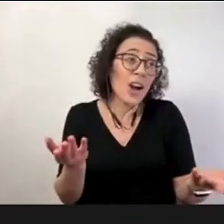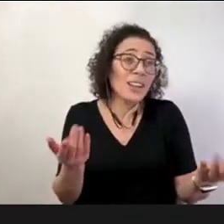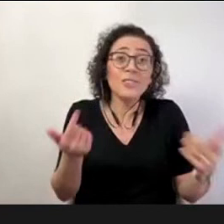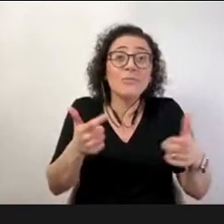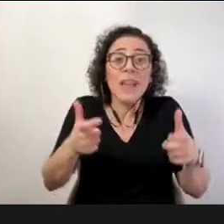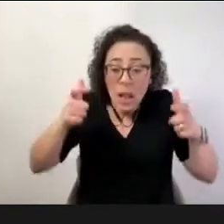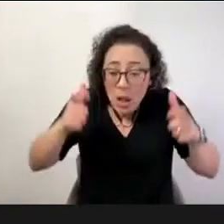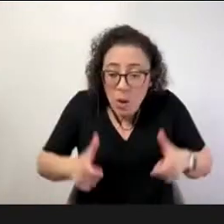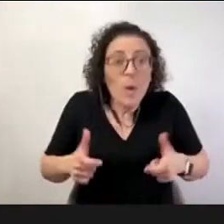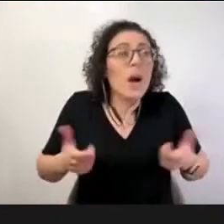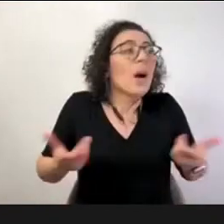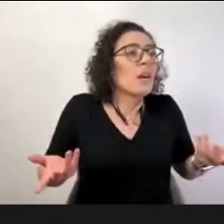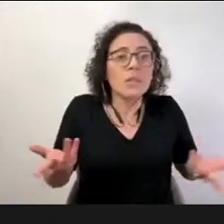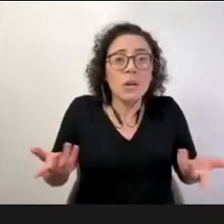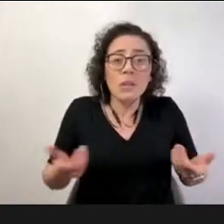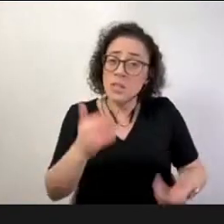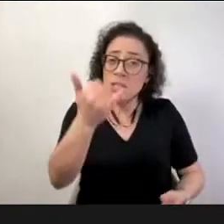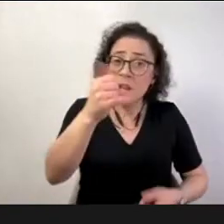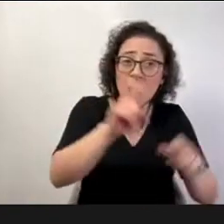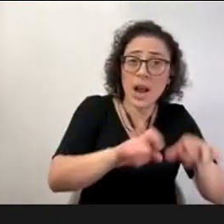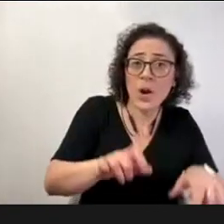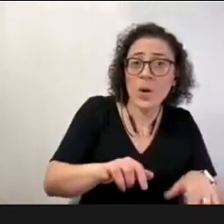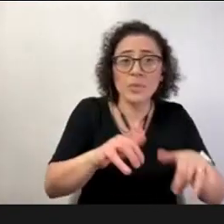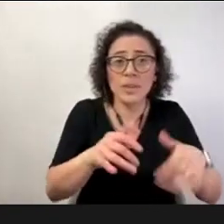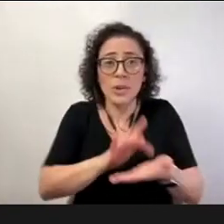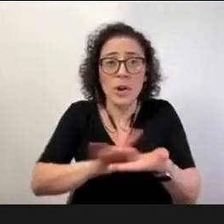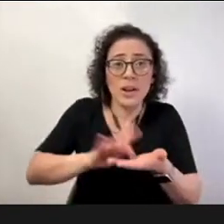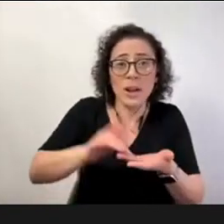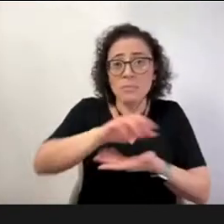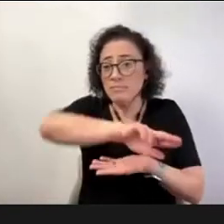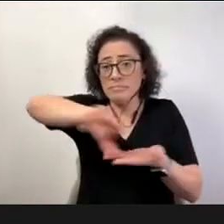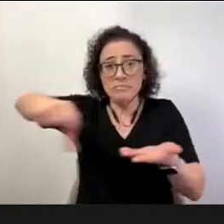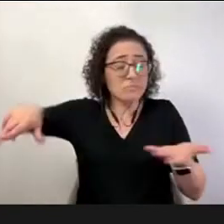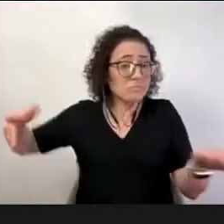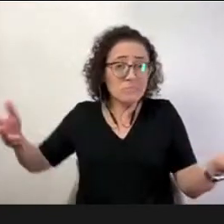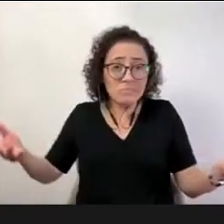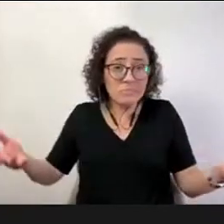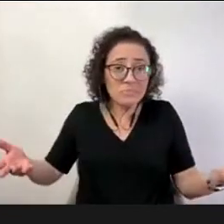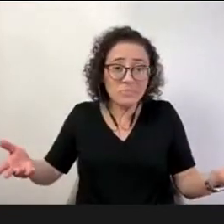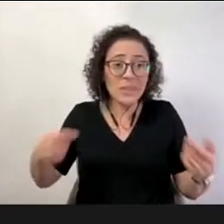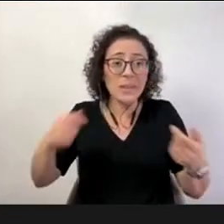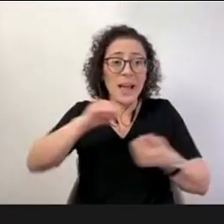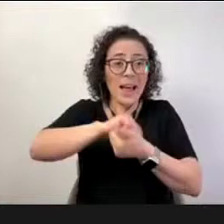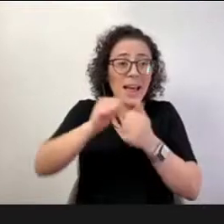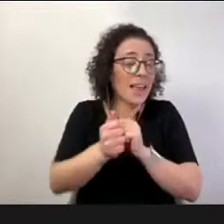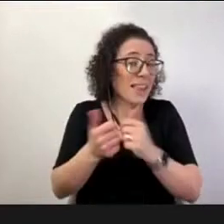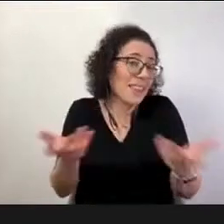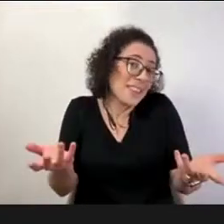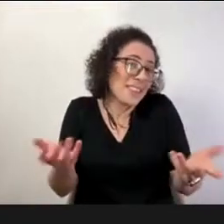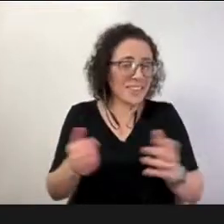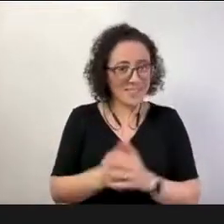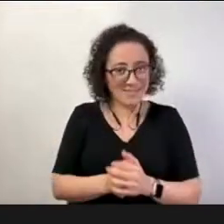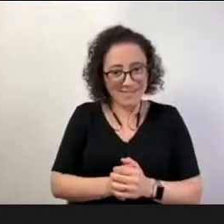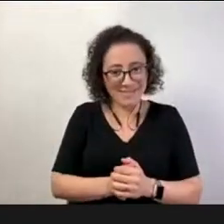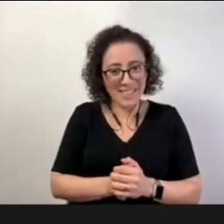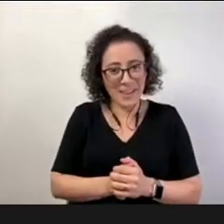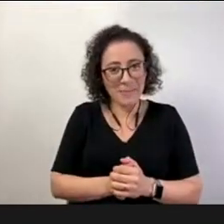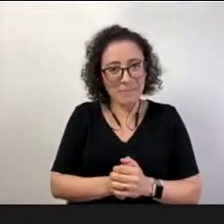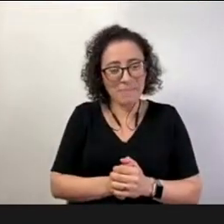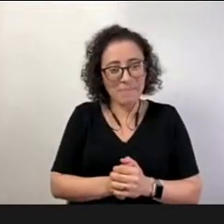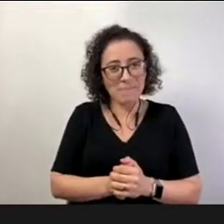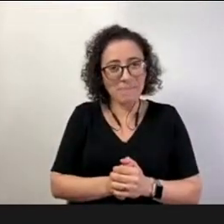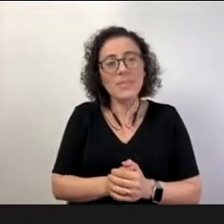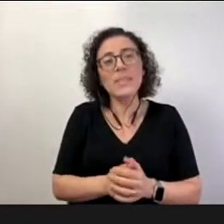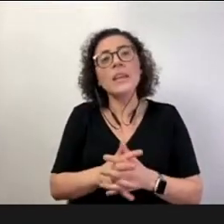cuidou quais foram os olhares e os cuidados né dessa gestão educacional nesse desafio todo aí que eu trago que a